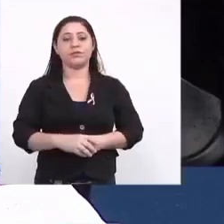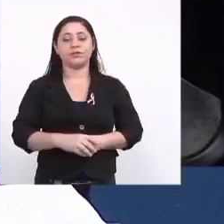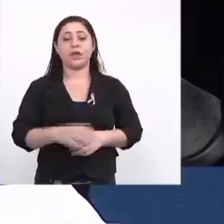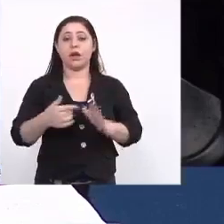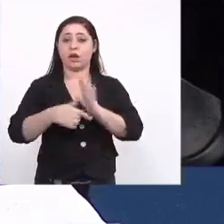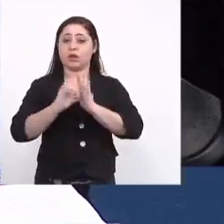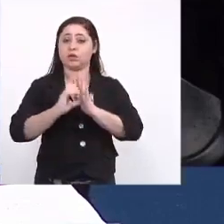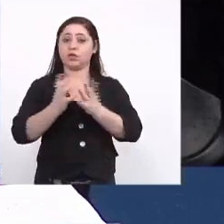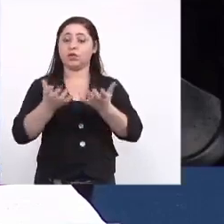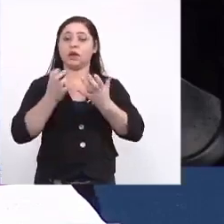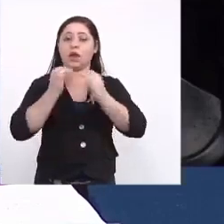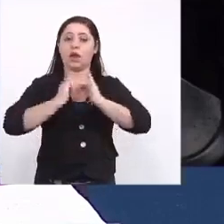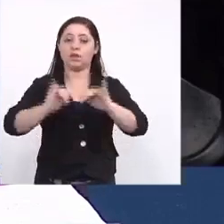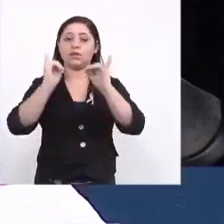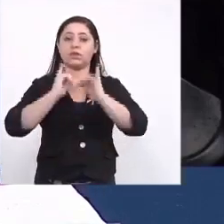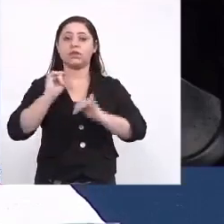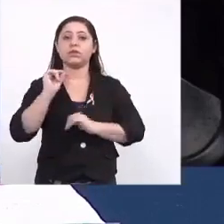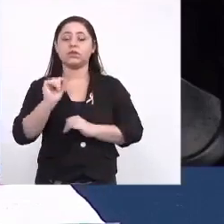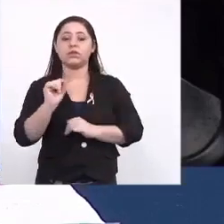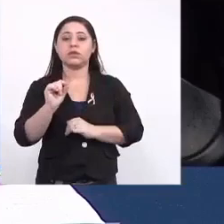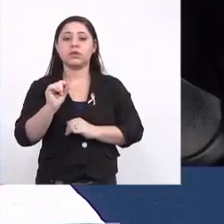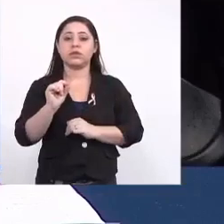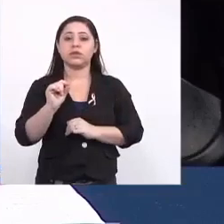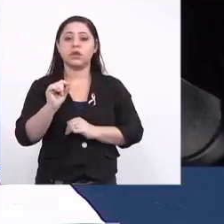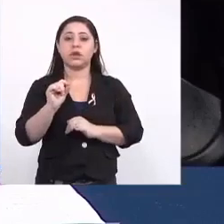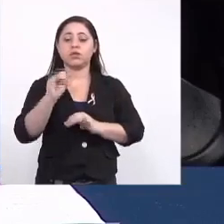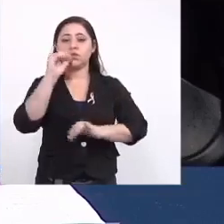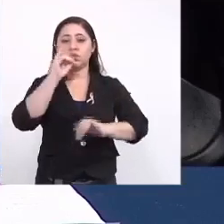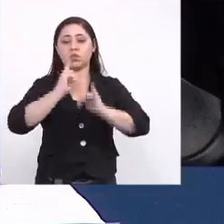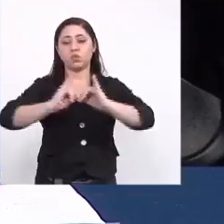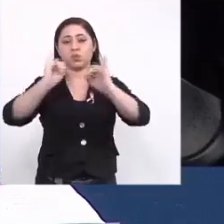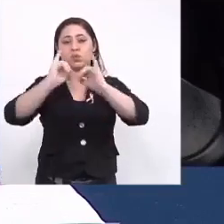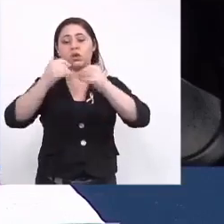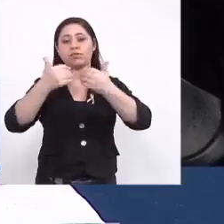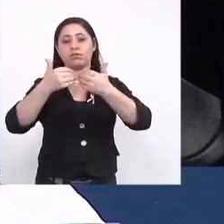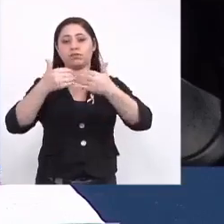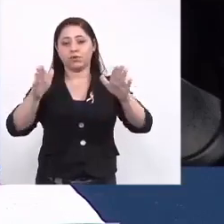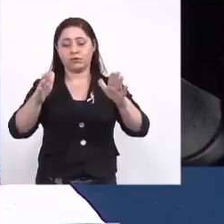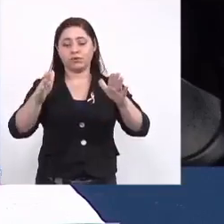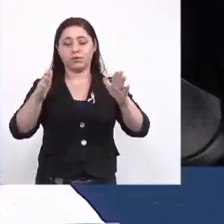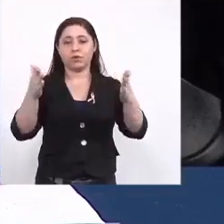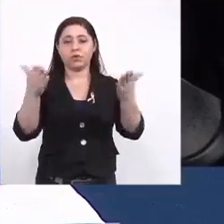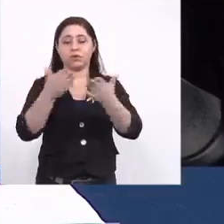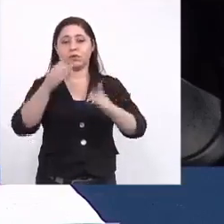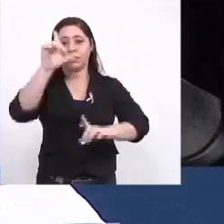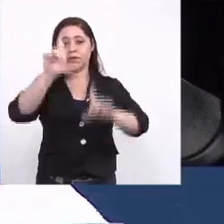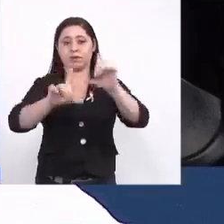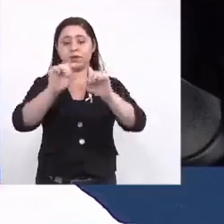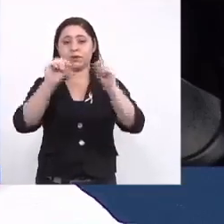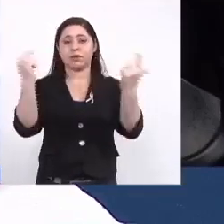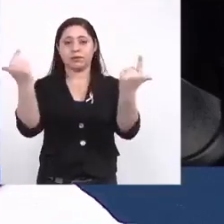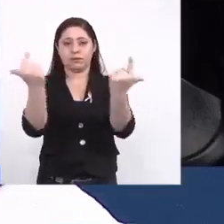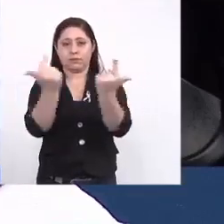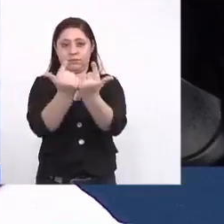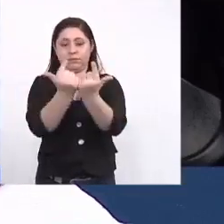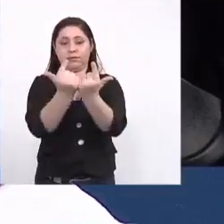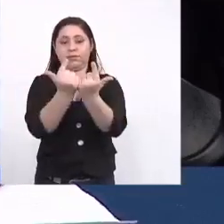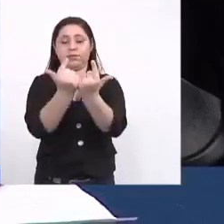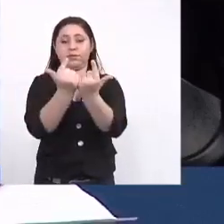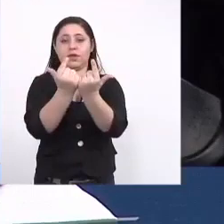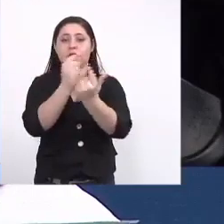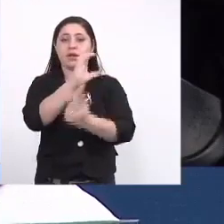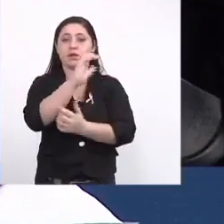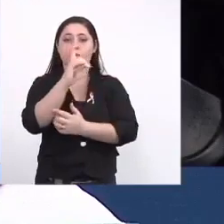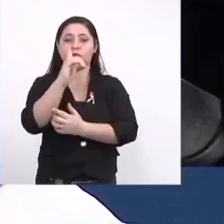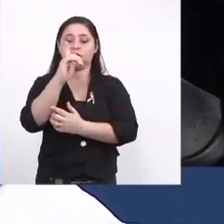comunicar que nós estamos sendo transmitidos ao vivo pela TV Assembleia, Campo